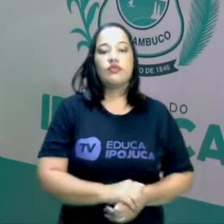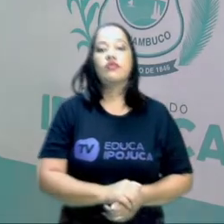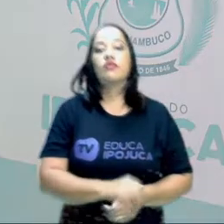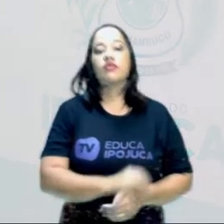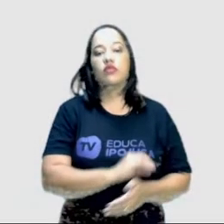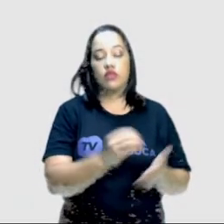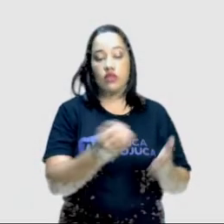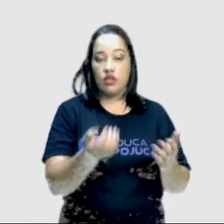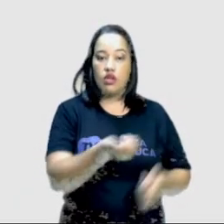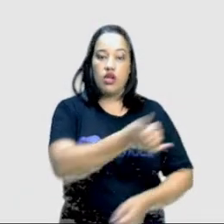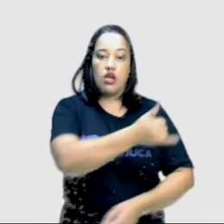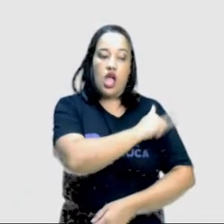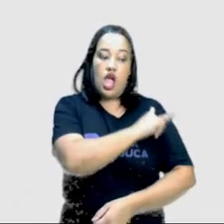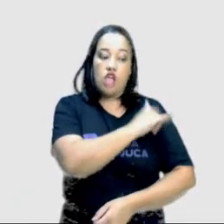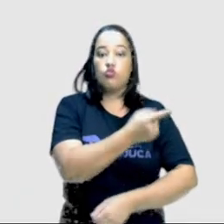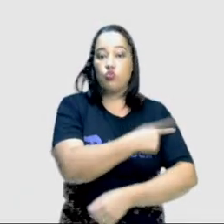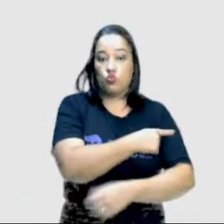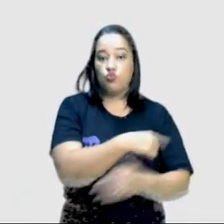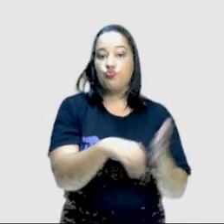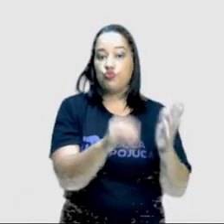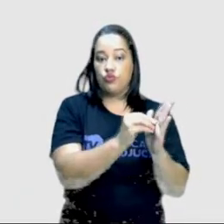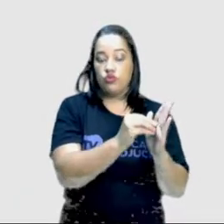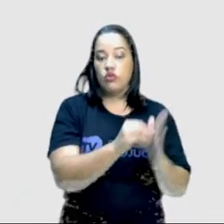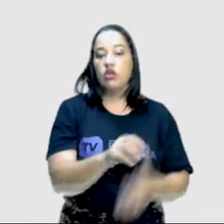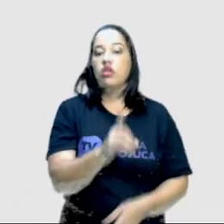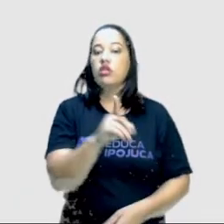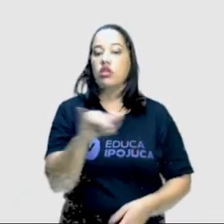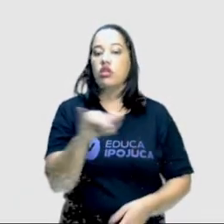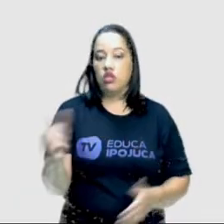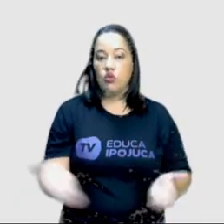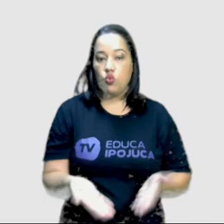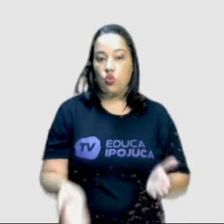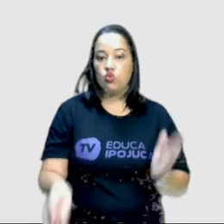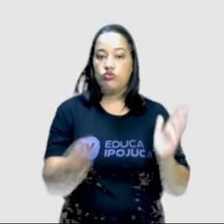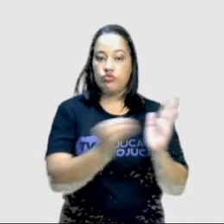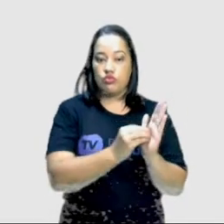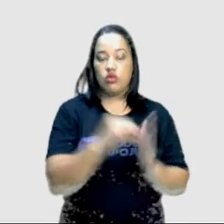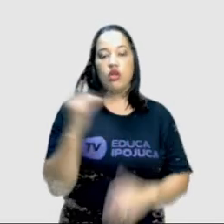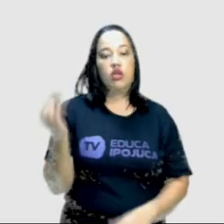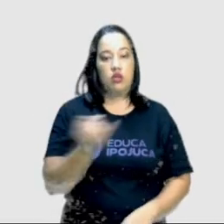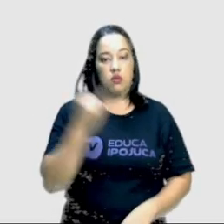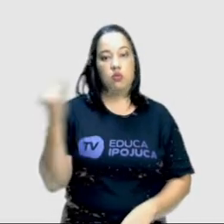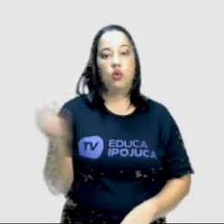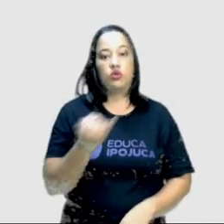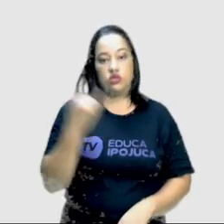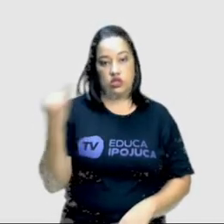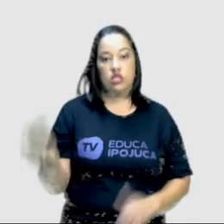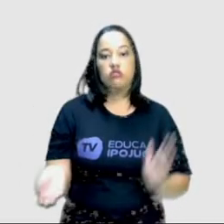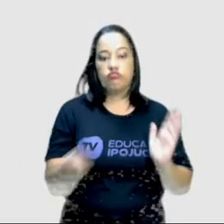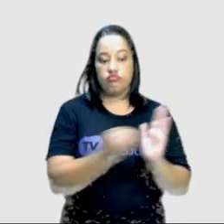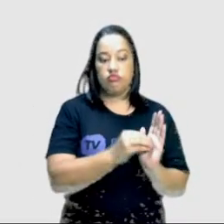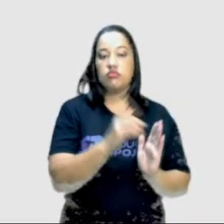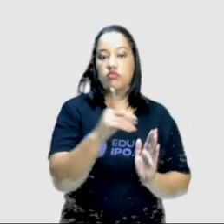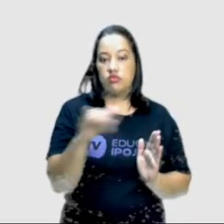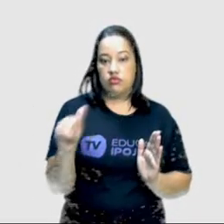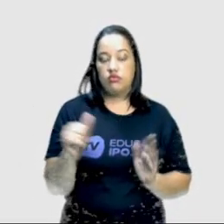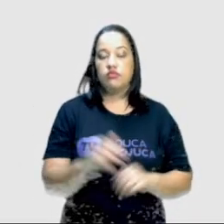Turma EJA Fase 1 e a data, que é a data de hoje. Importante datar a atividade, pessoal.